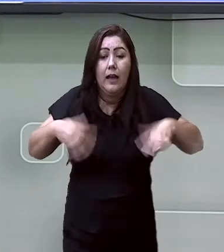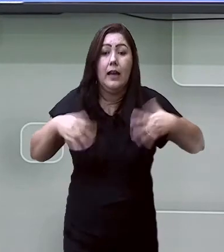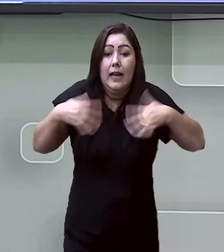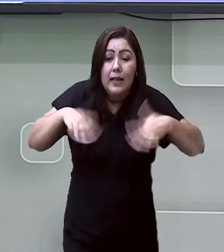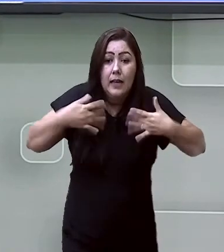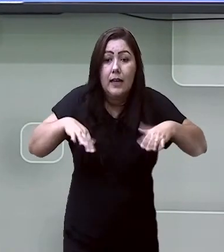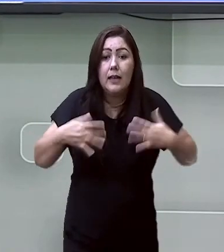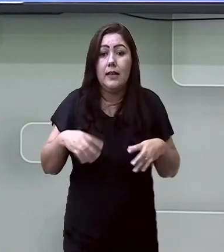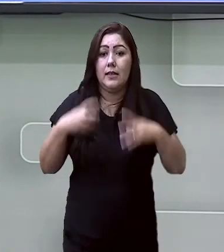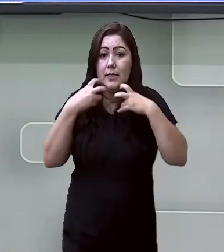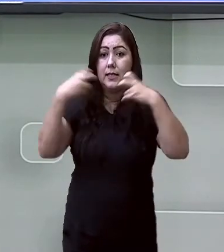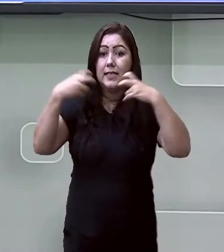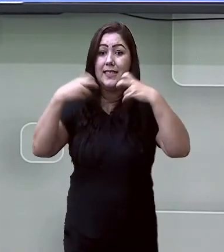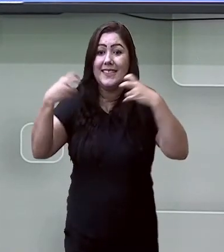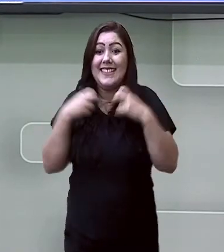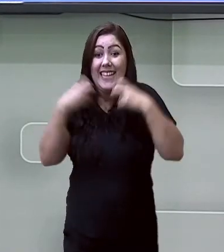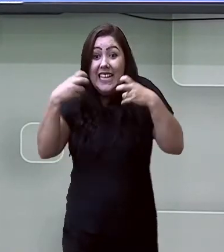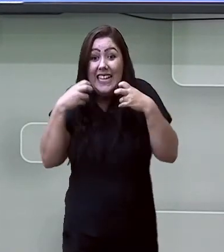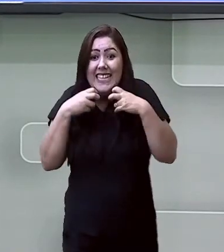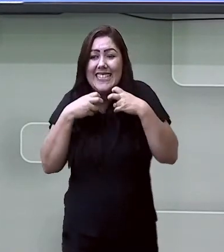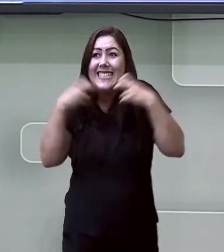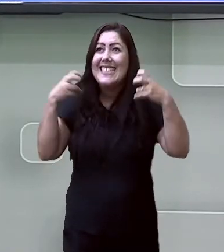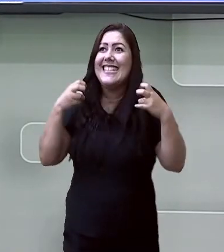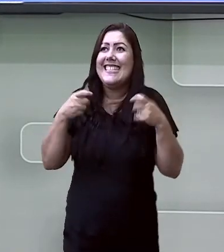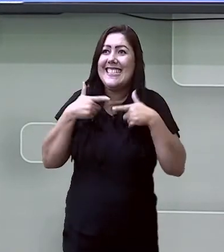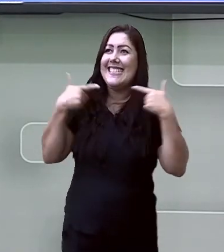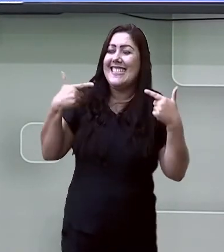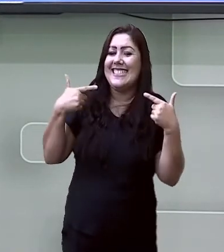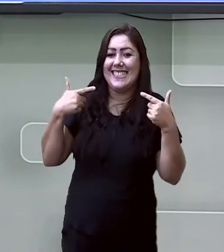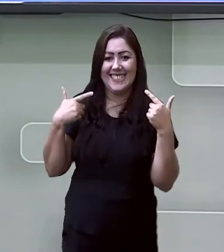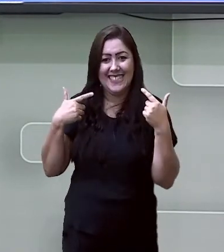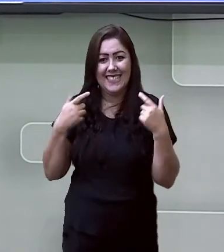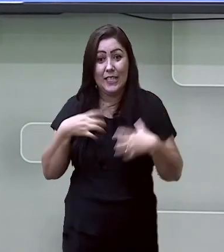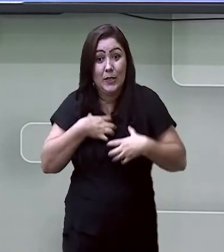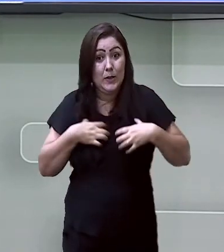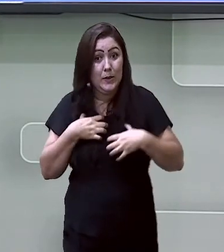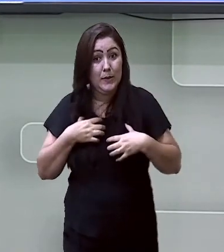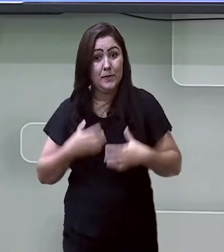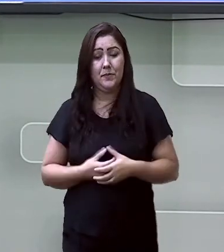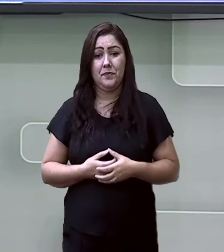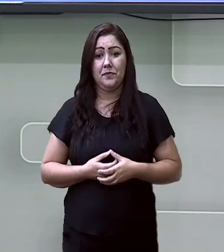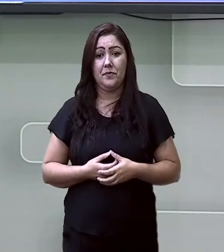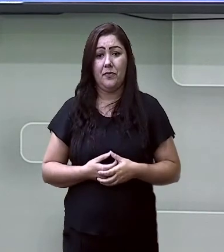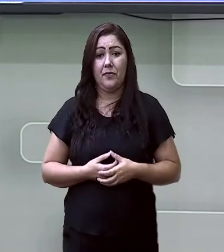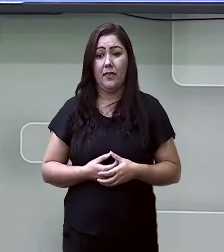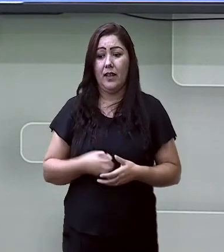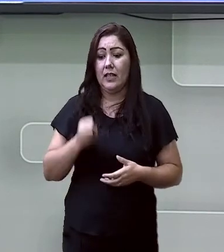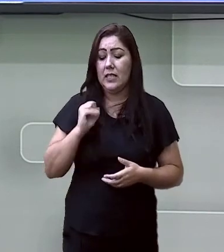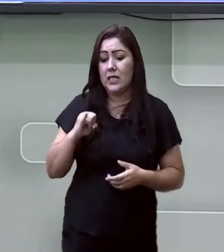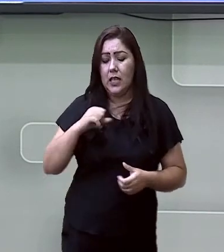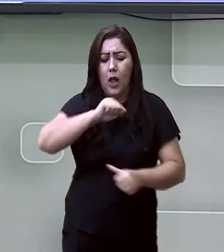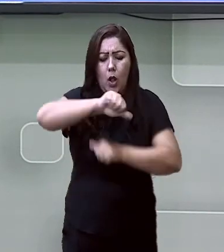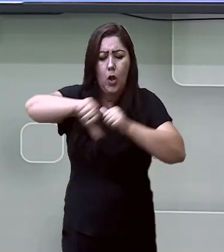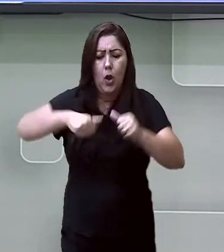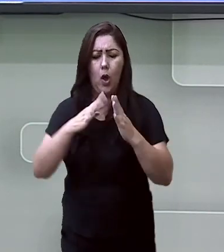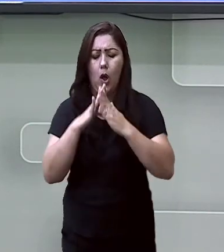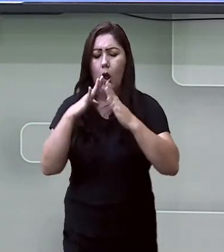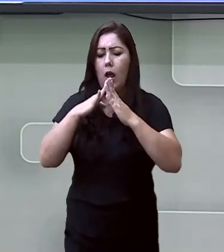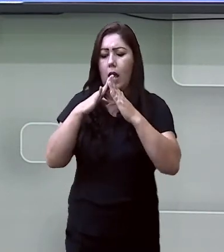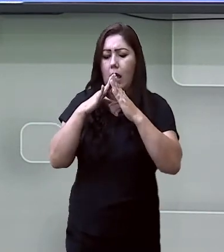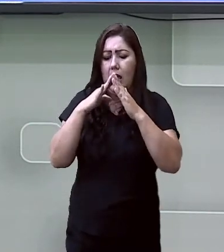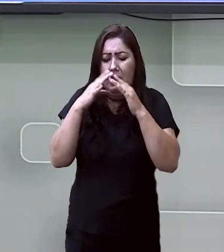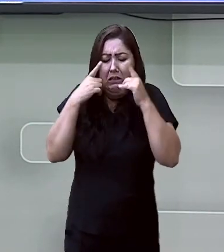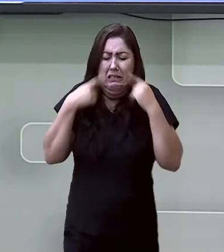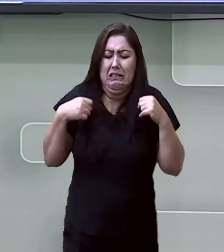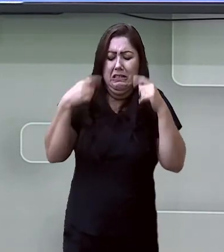gritinhos quando alegre ou ansioso. Podem chorar se houver mudanças na rotina da casa ou